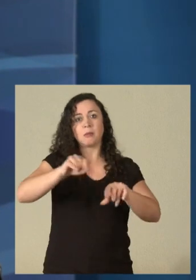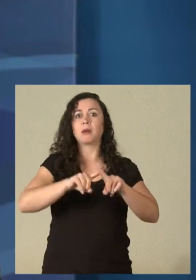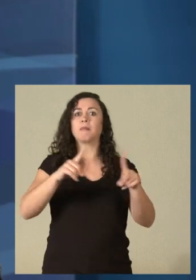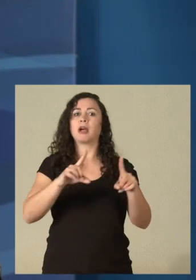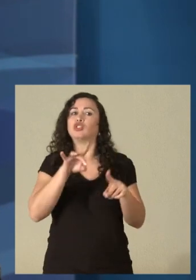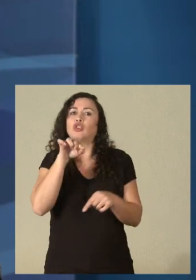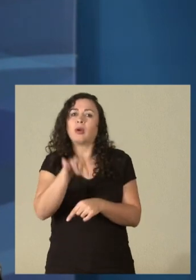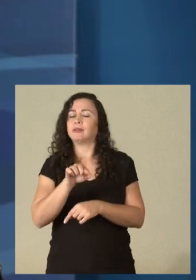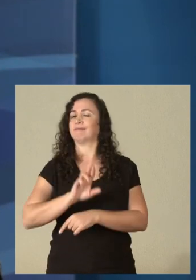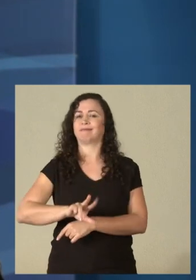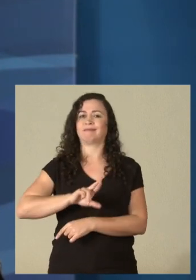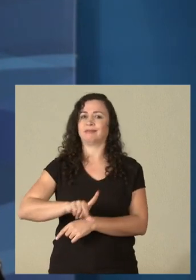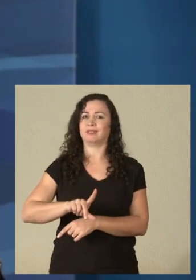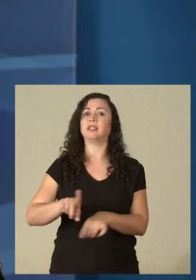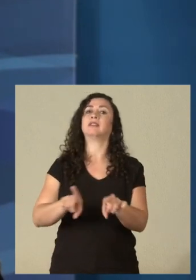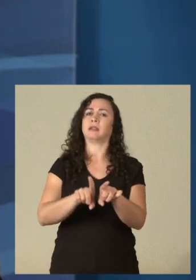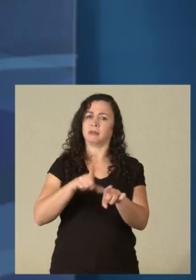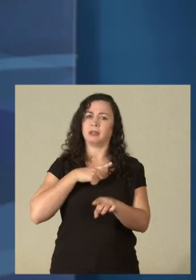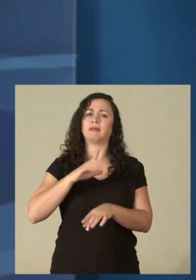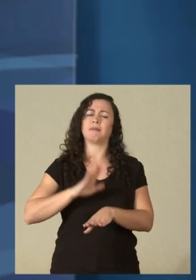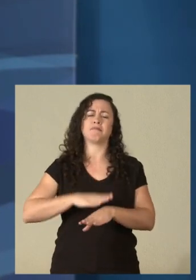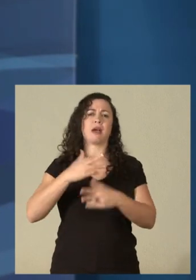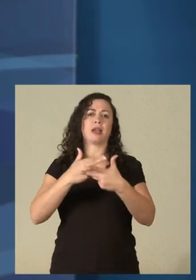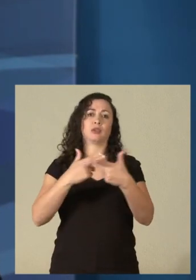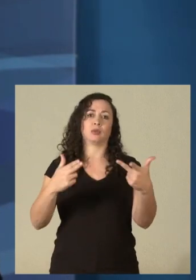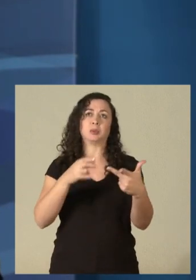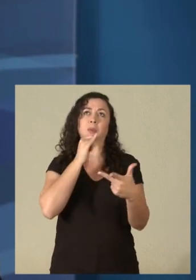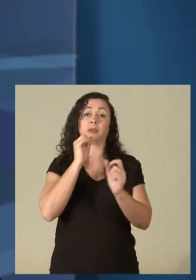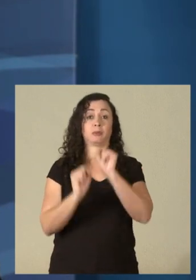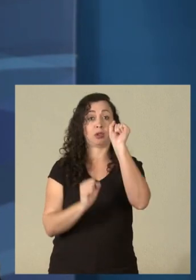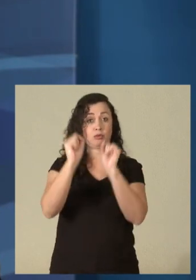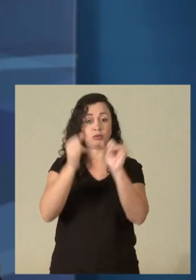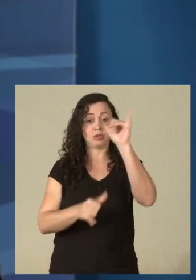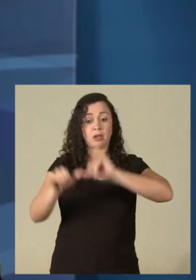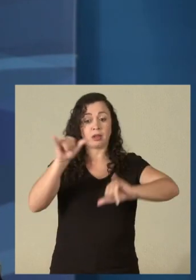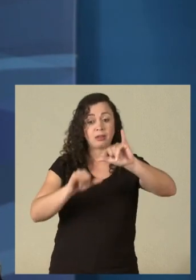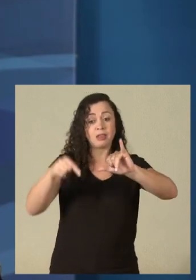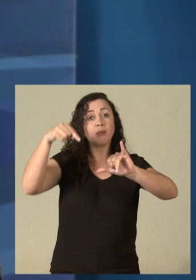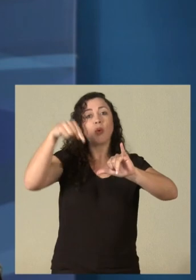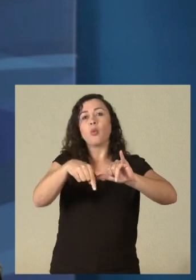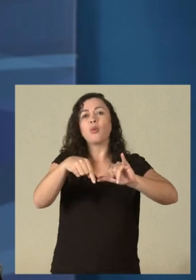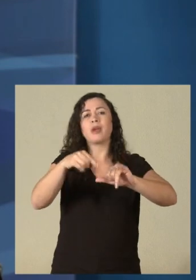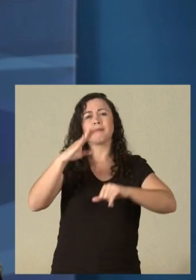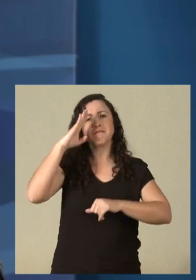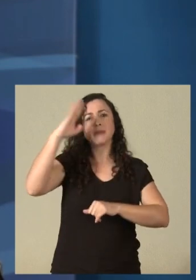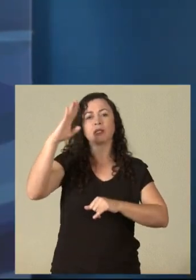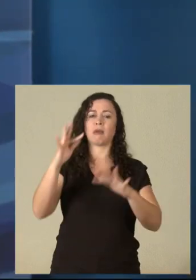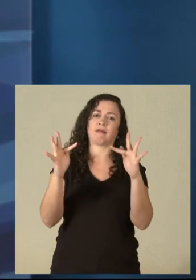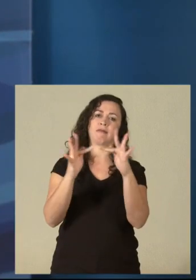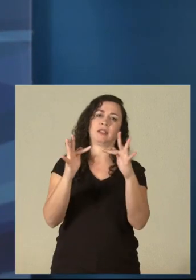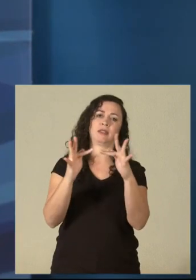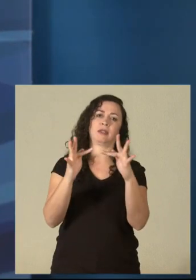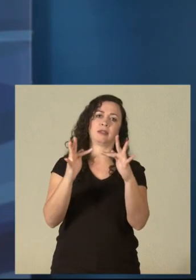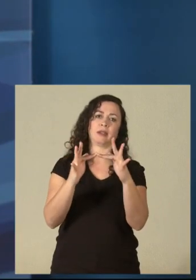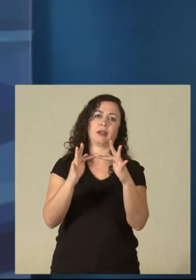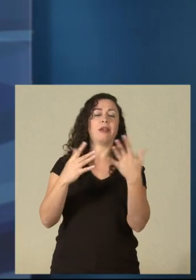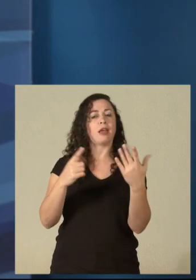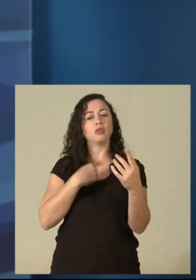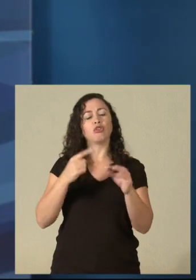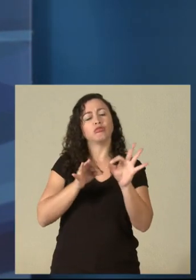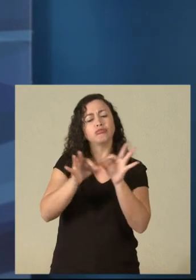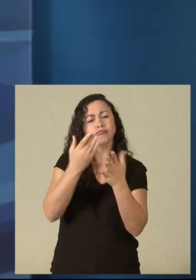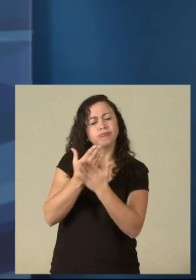ele é só uma parte. Todo o resto que acontece dentro de uma indústria química são fenômenos físicos e que nós